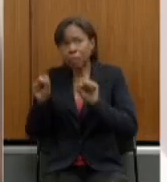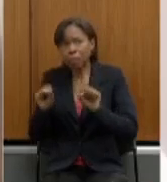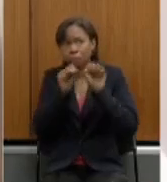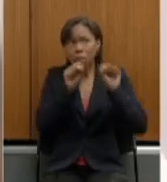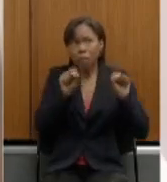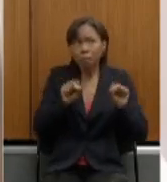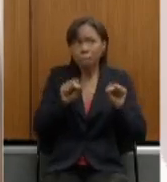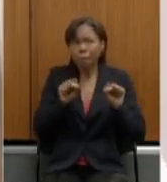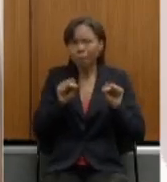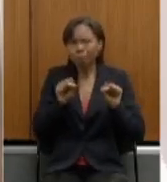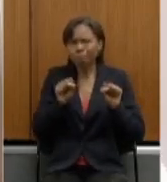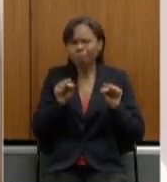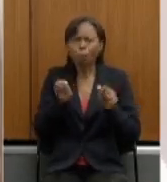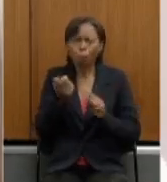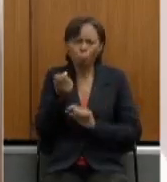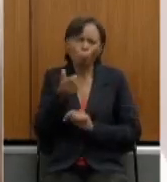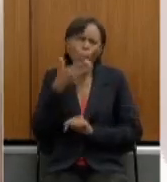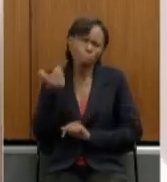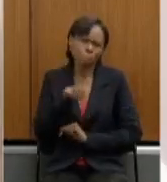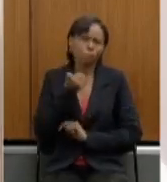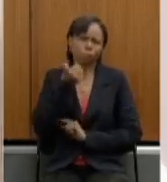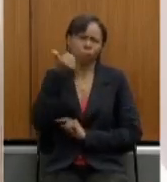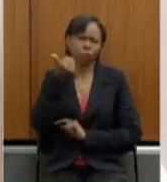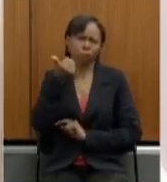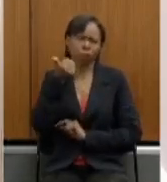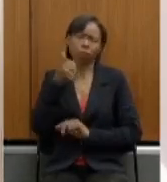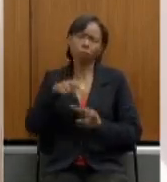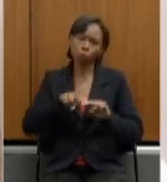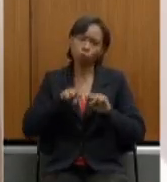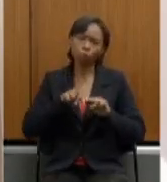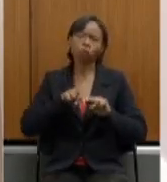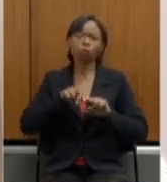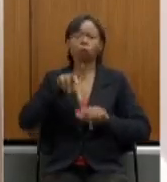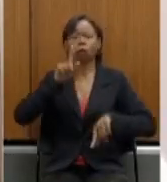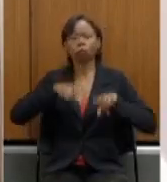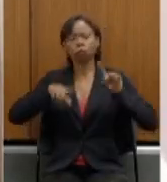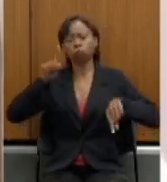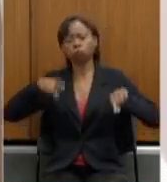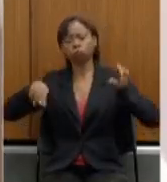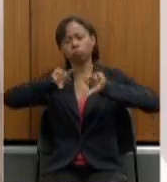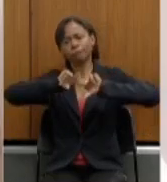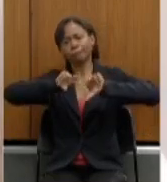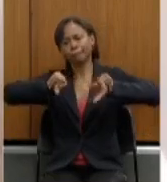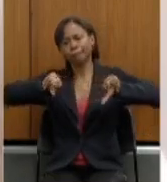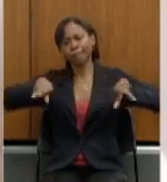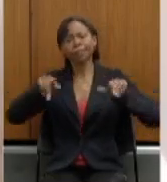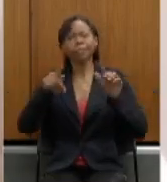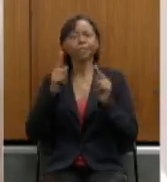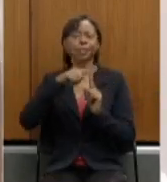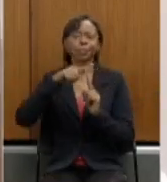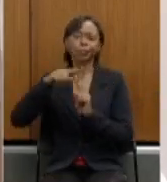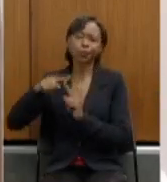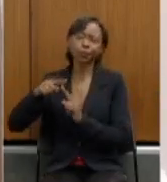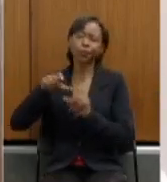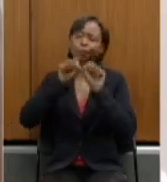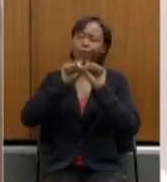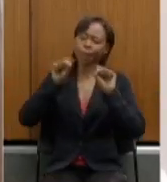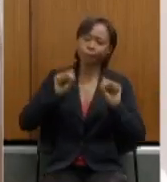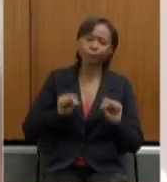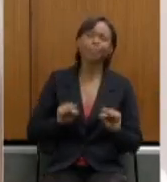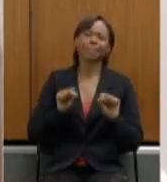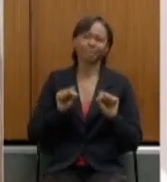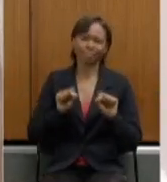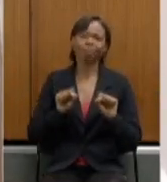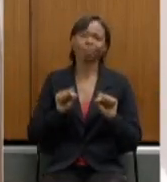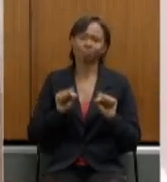Então, paremos por aqui nas multiplicidades de regimes que temos, né? Então, quem já teve o seu regime próprio